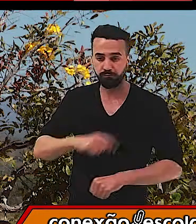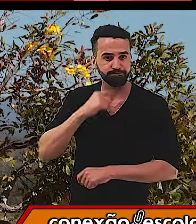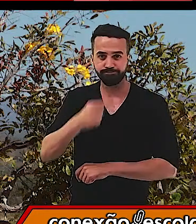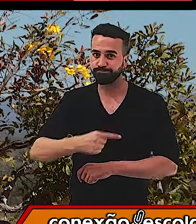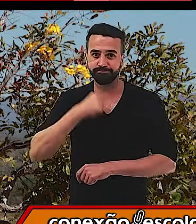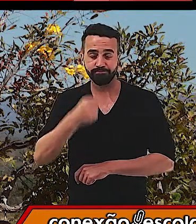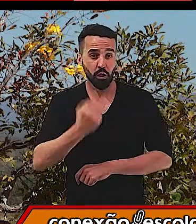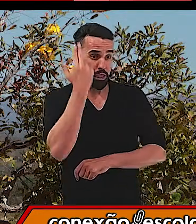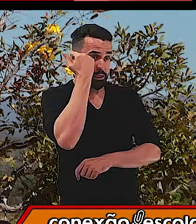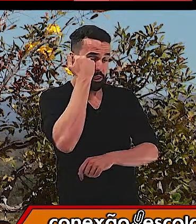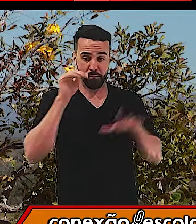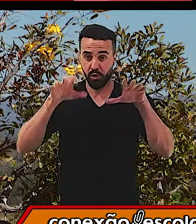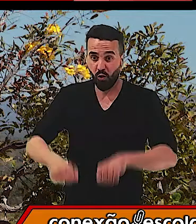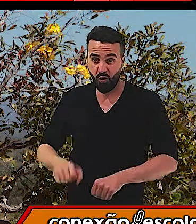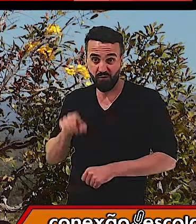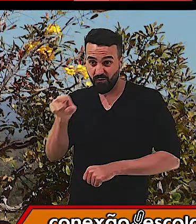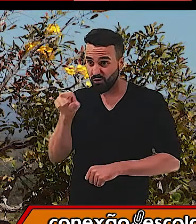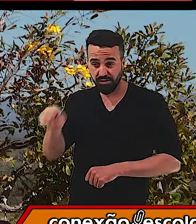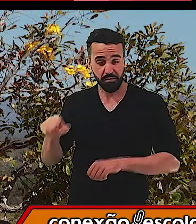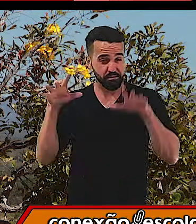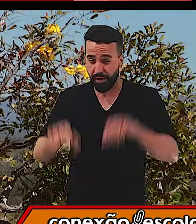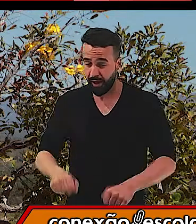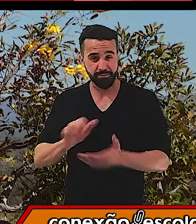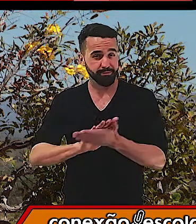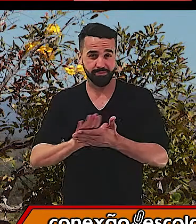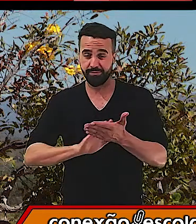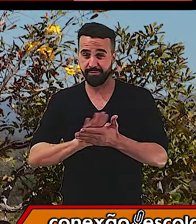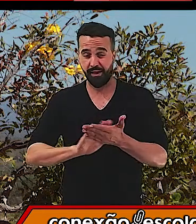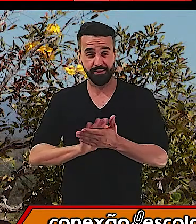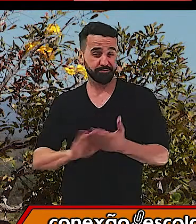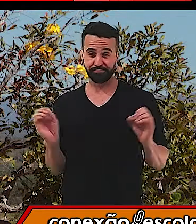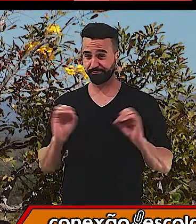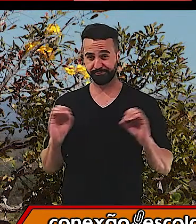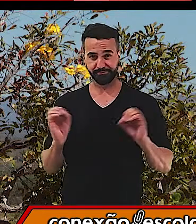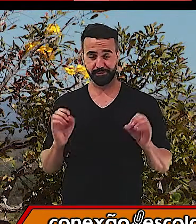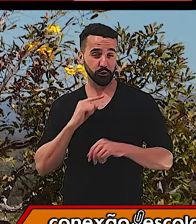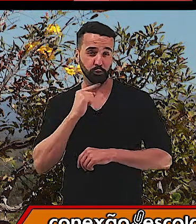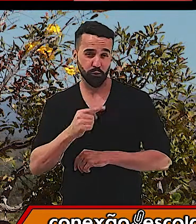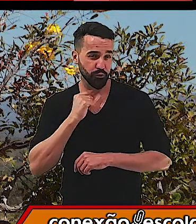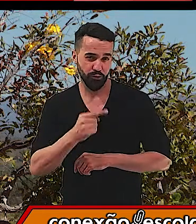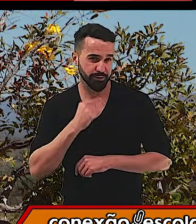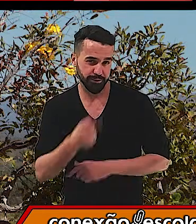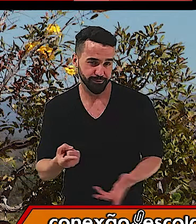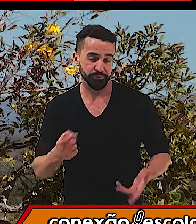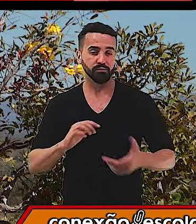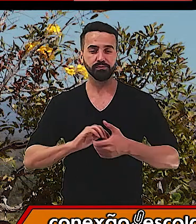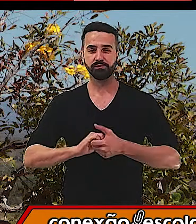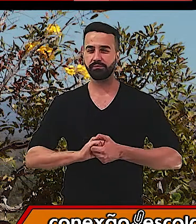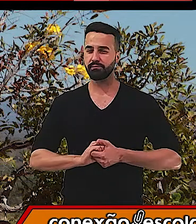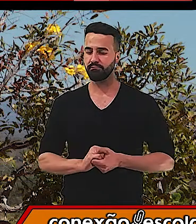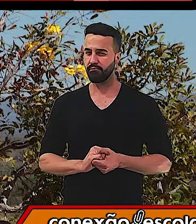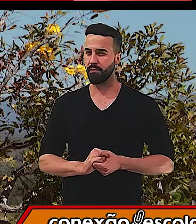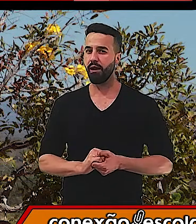a lebre não me pegou, nem você, dona raposa, vai me pegar. A raposa começou a